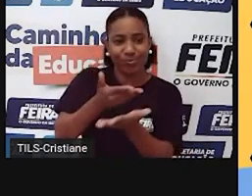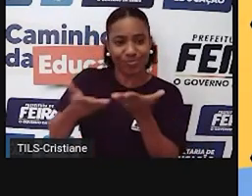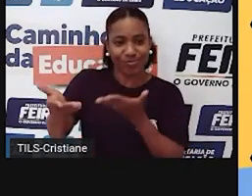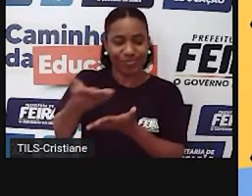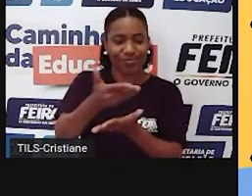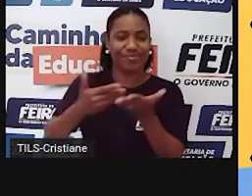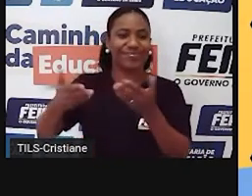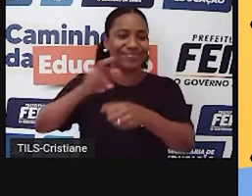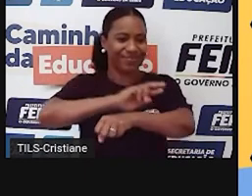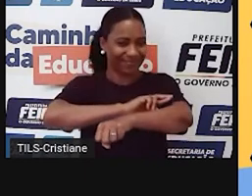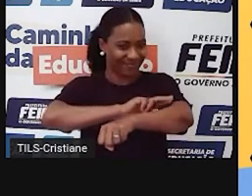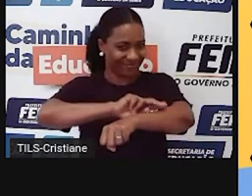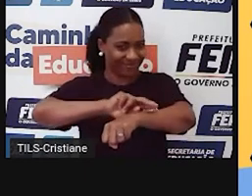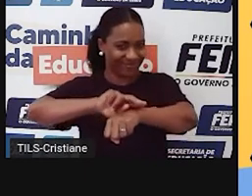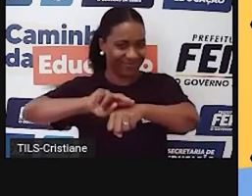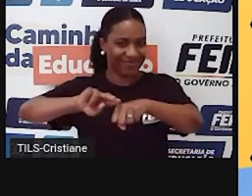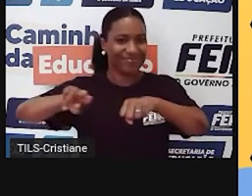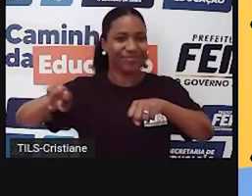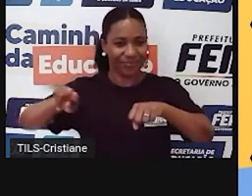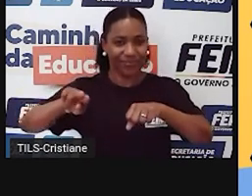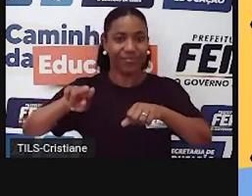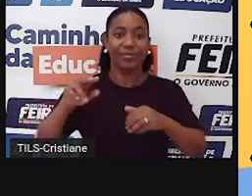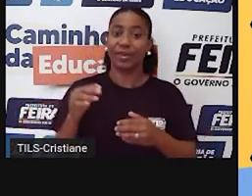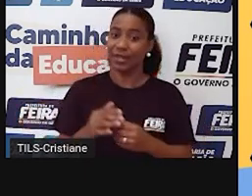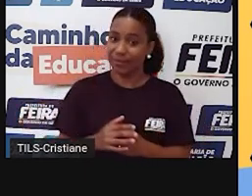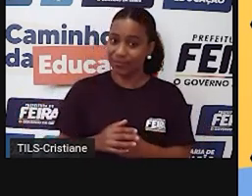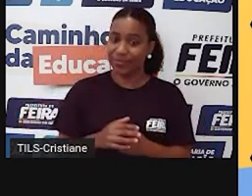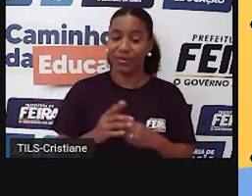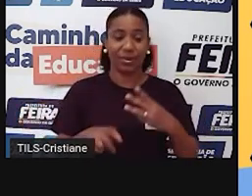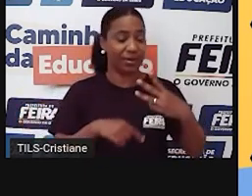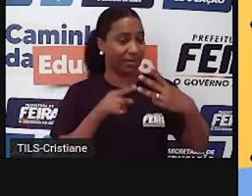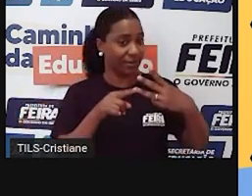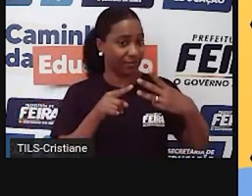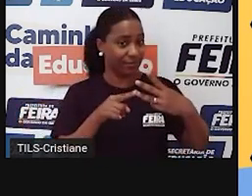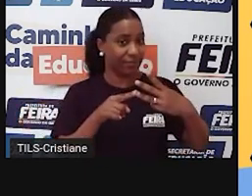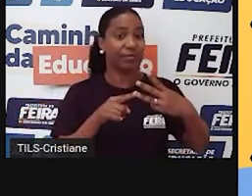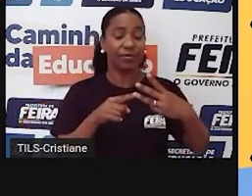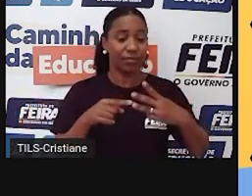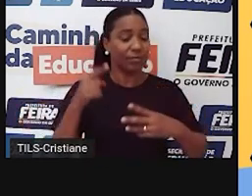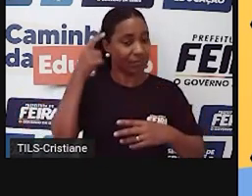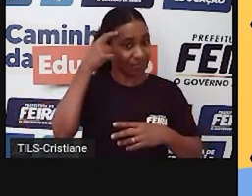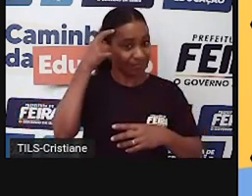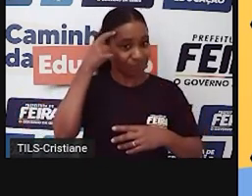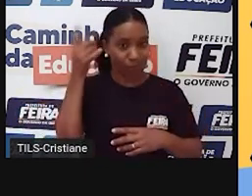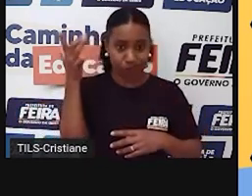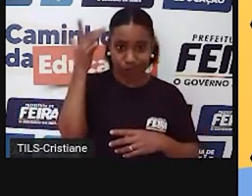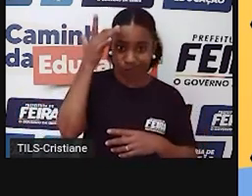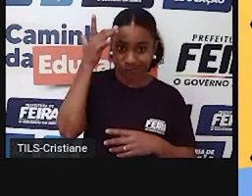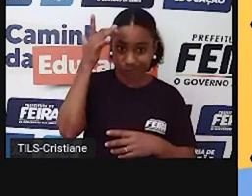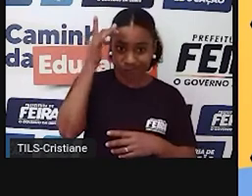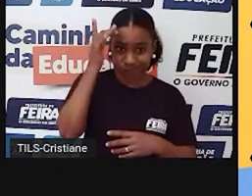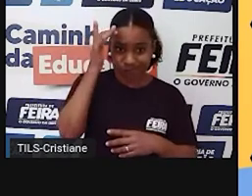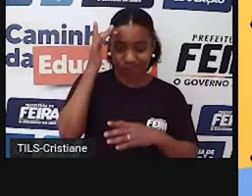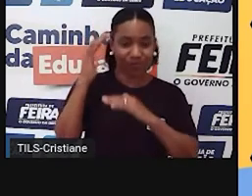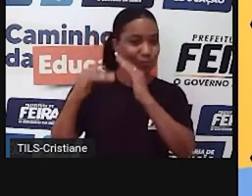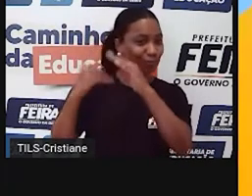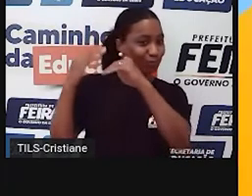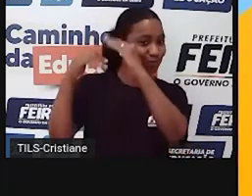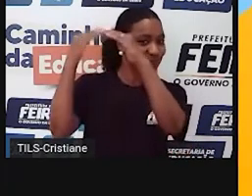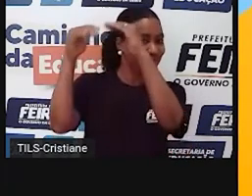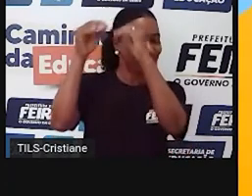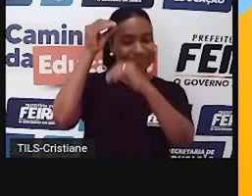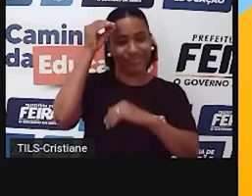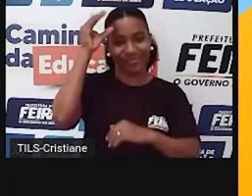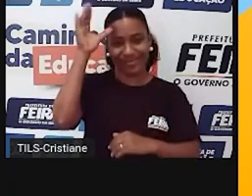Étnico-Raciais e, por fim, desenvolver o pensamento crítico. Let's get us to